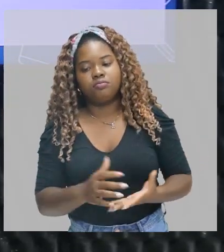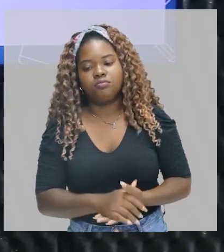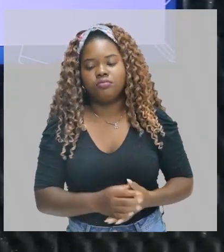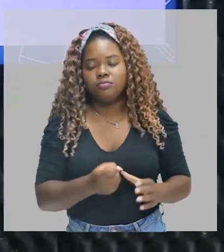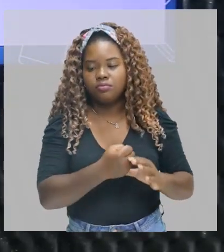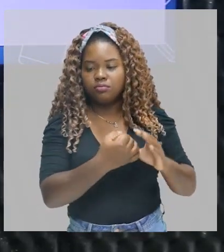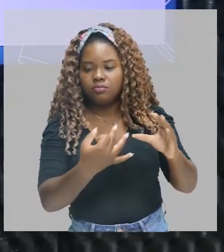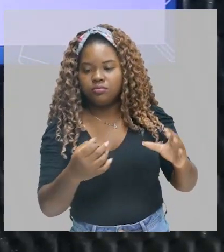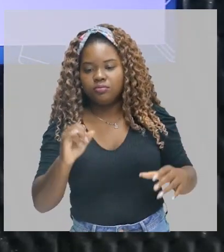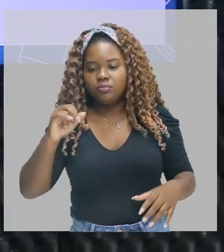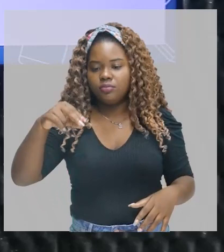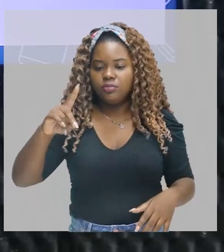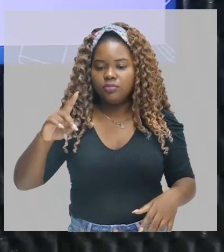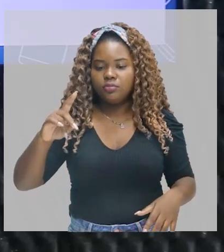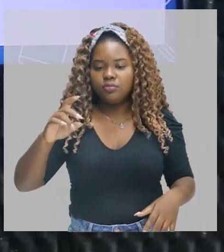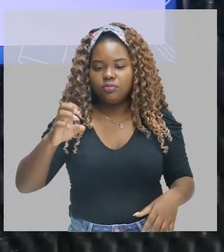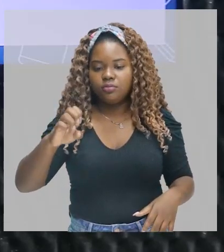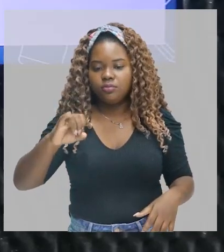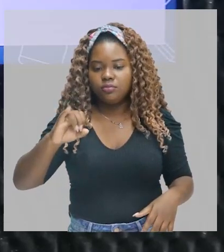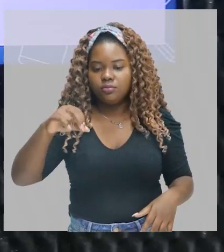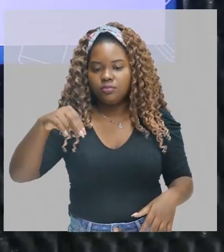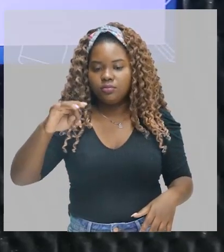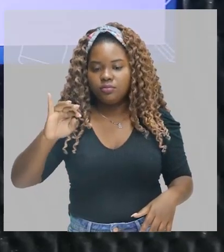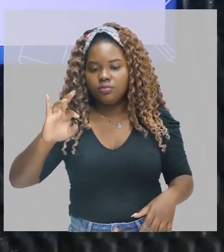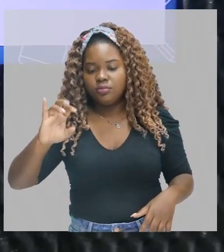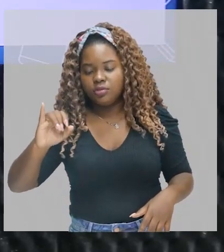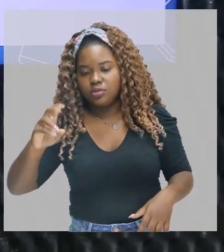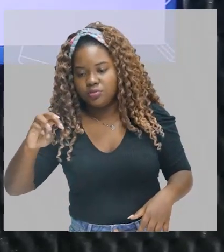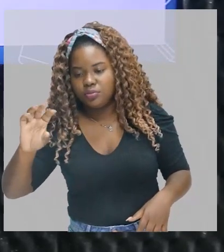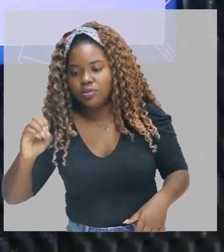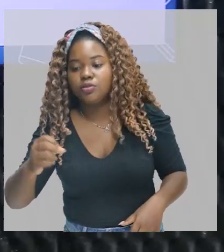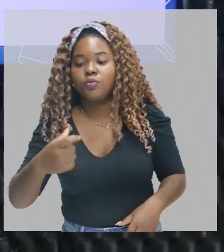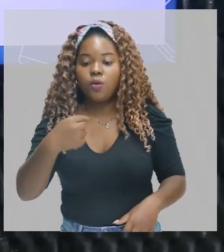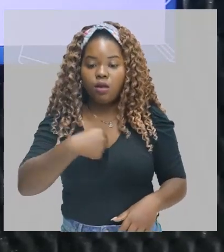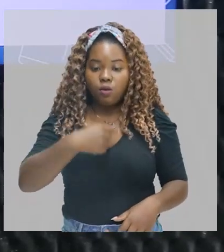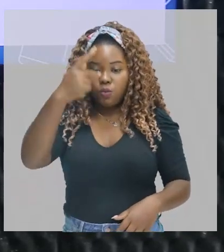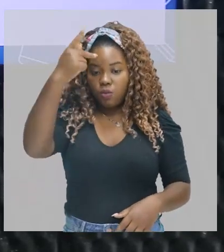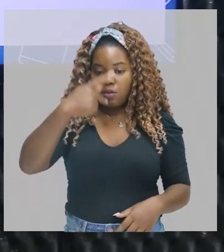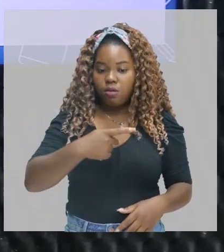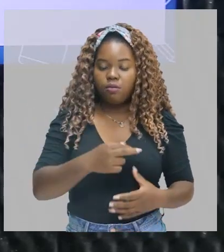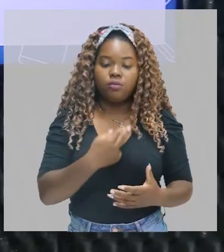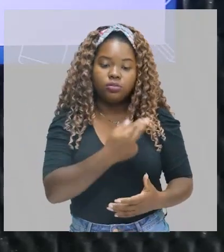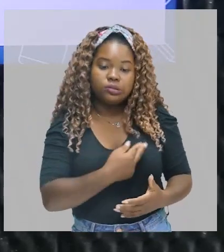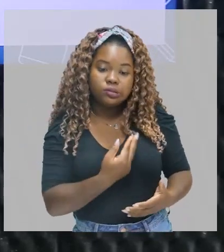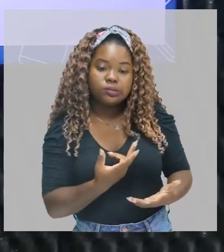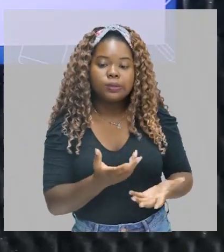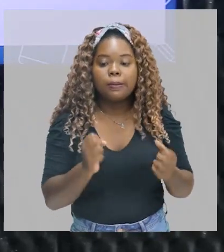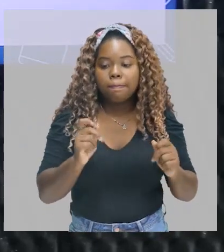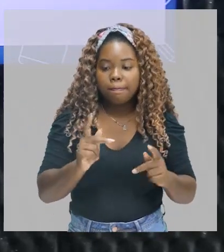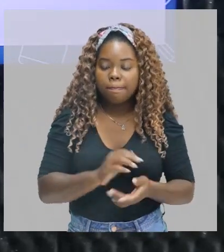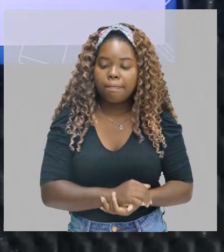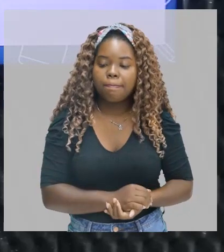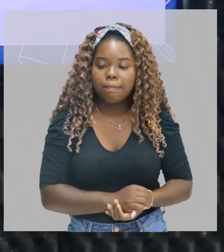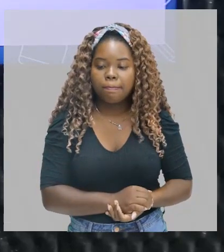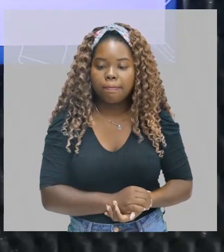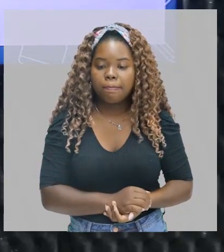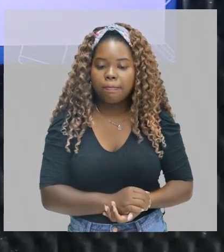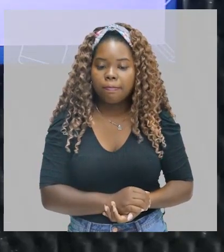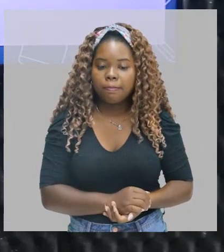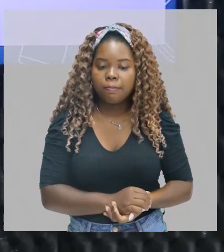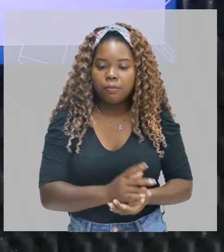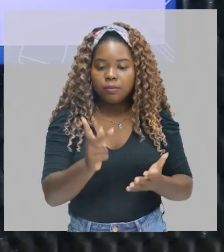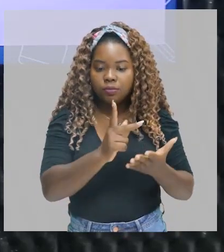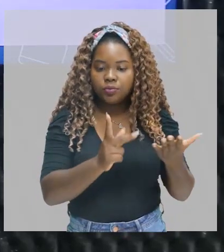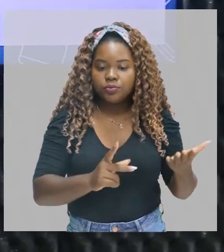é uma característica do modernismo, íntimo, eu, embora o romantismo seja subjetivista. E a poesia de